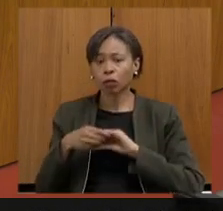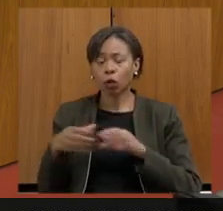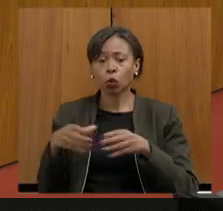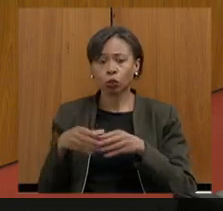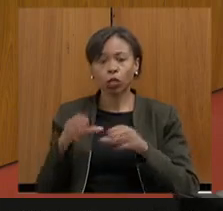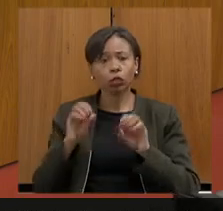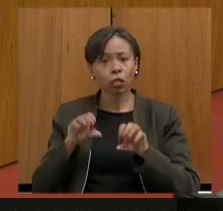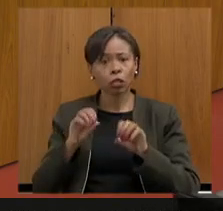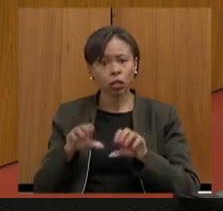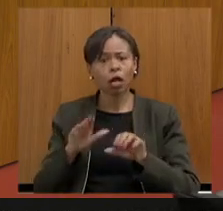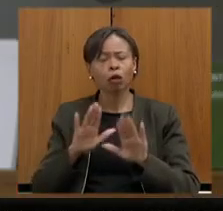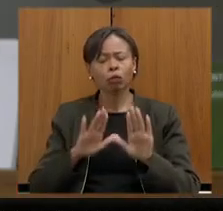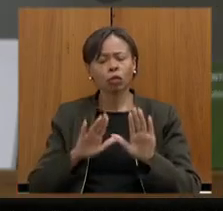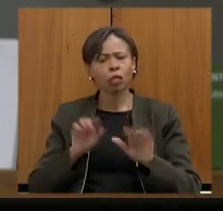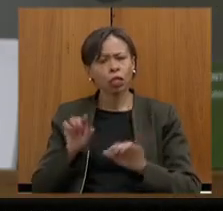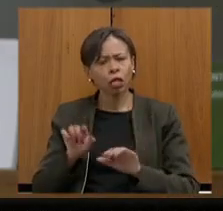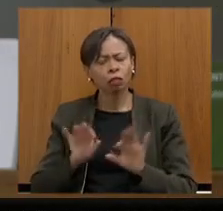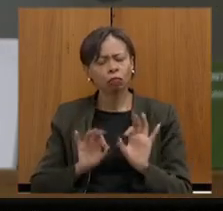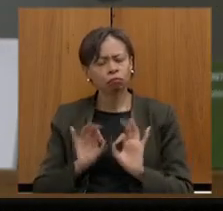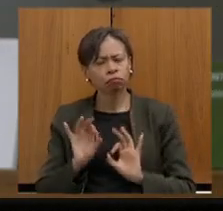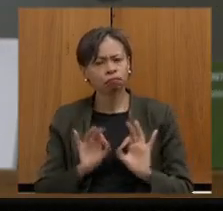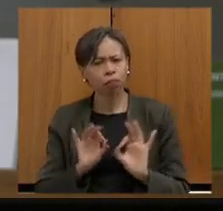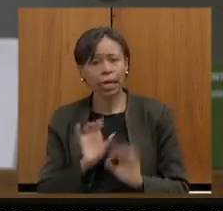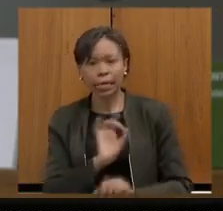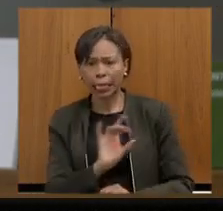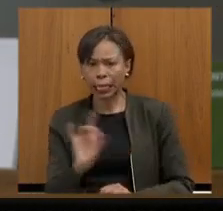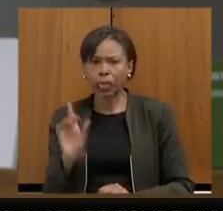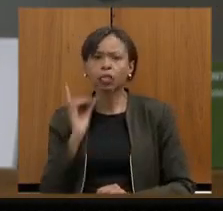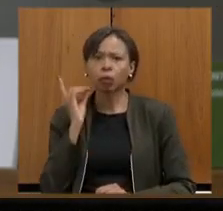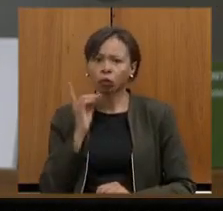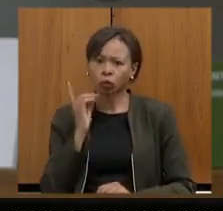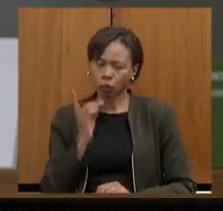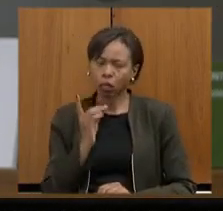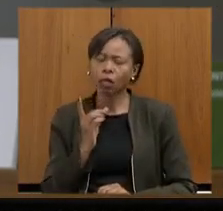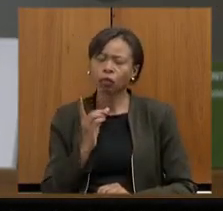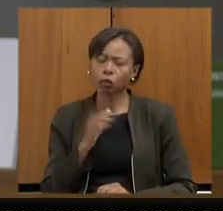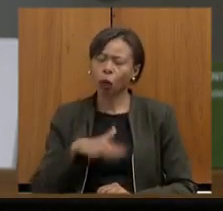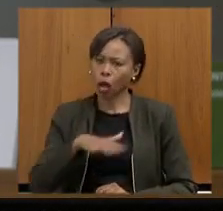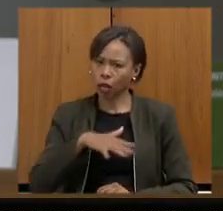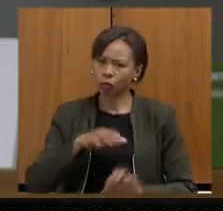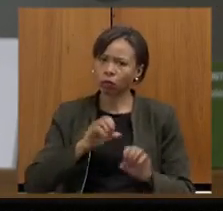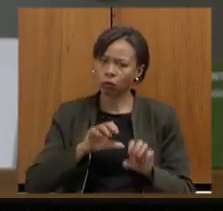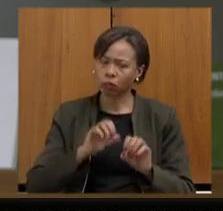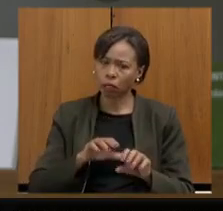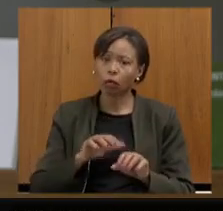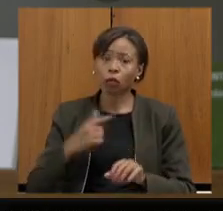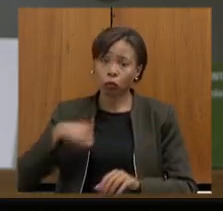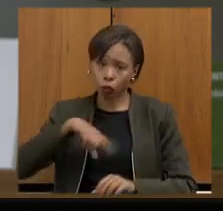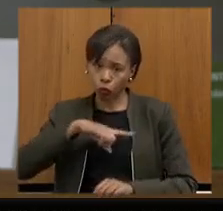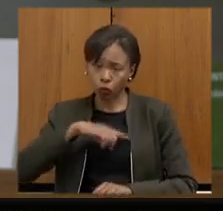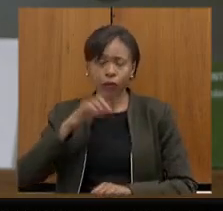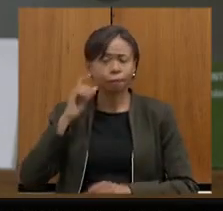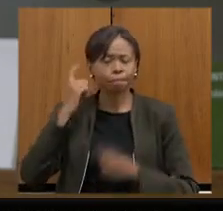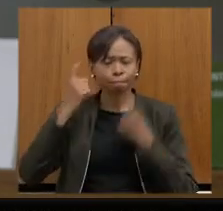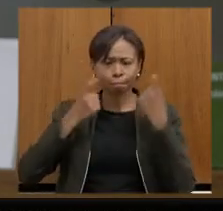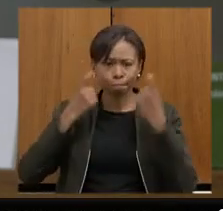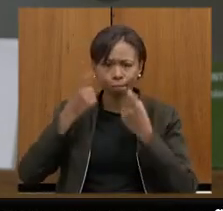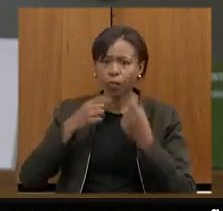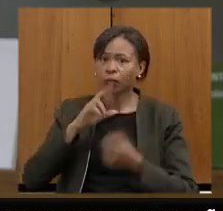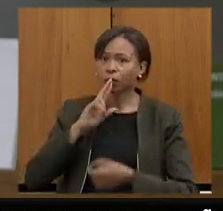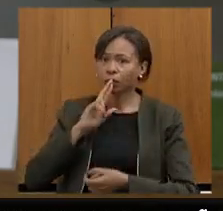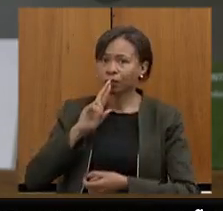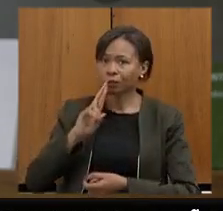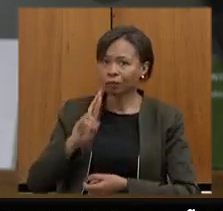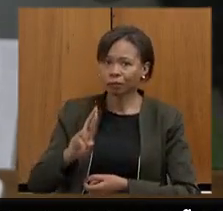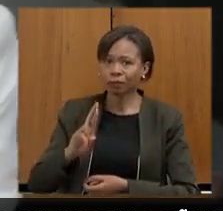educação e todo o cuidado de cada um dos deputados com educação a gente tem tido essa essa preocupação de dar respostas